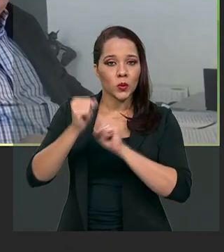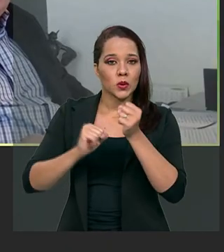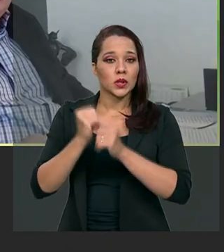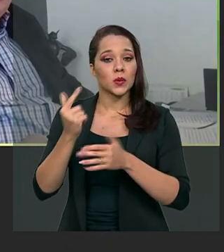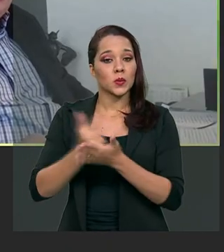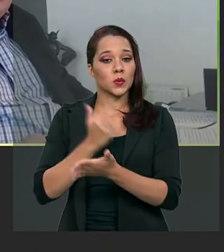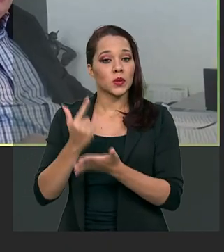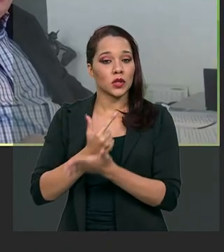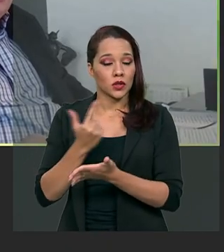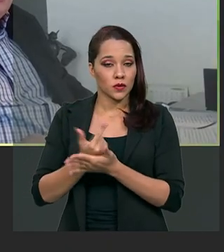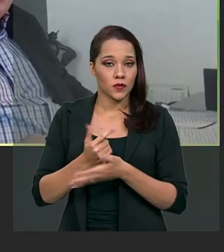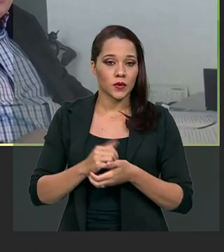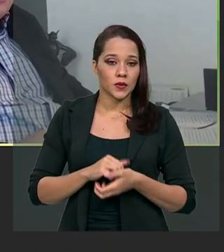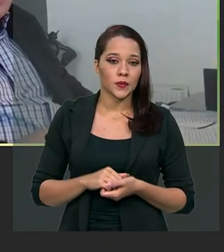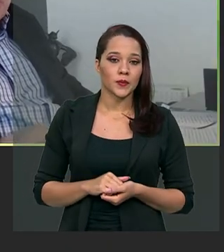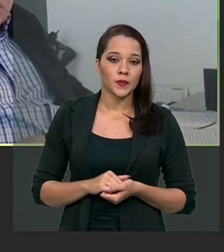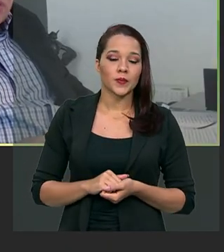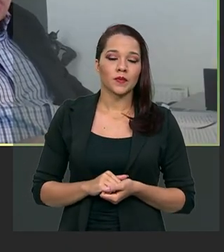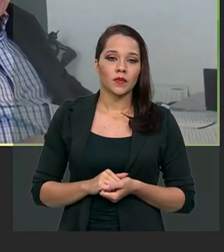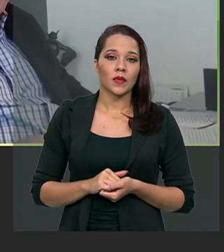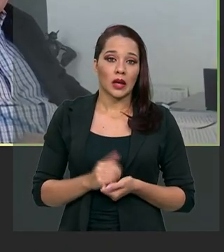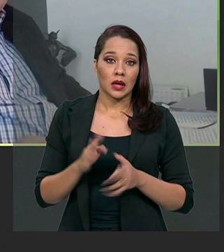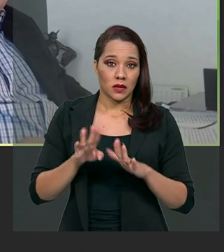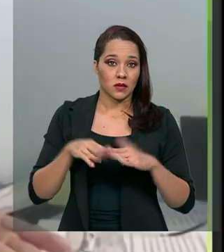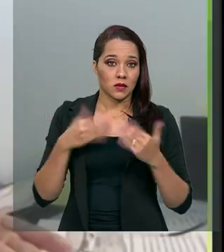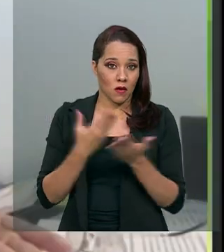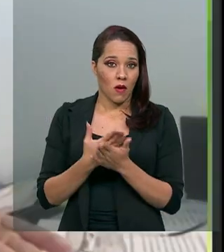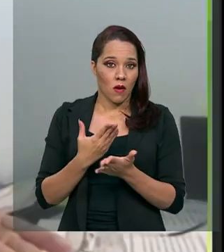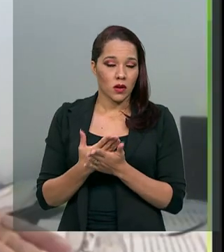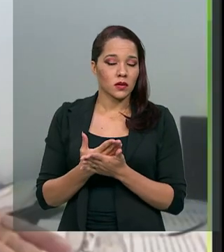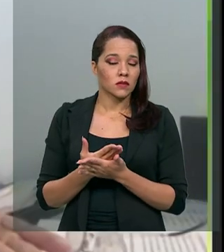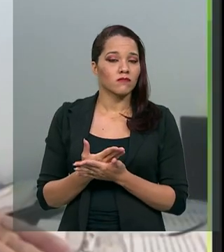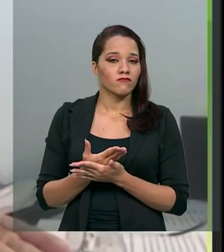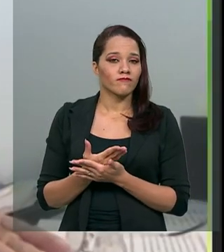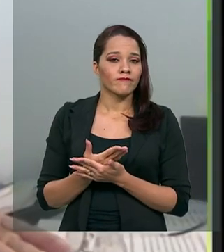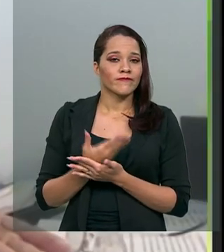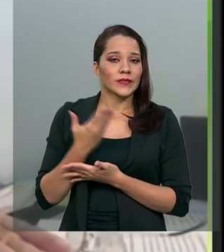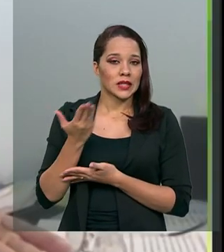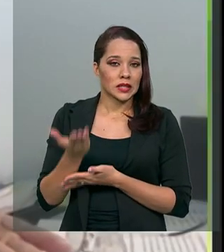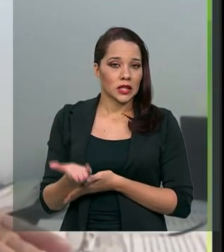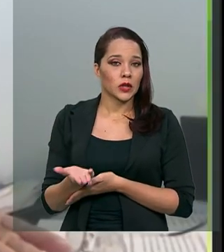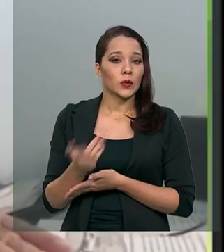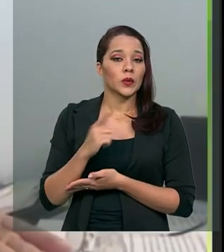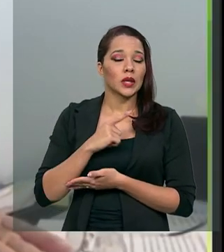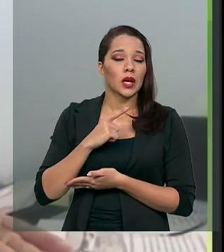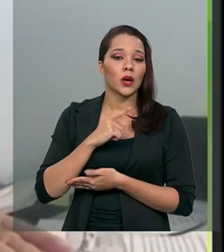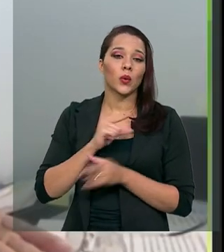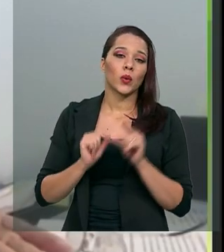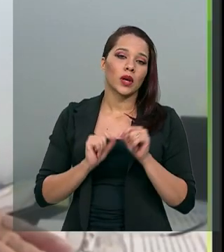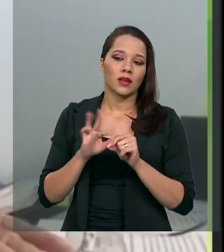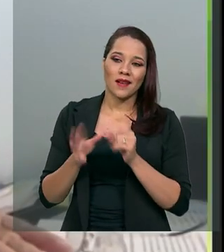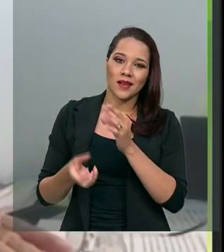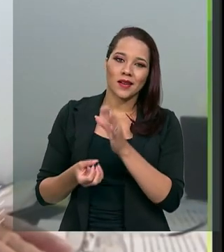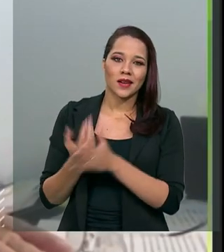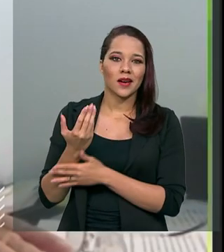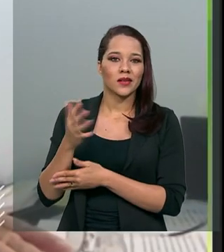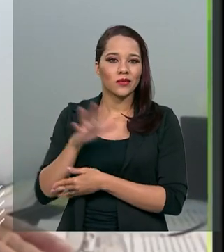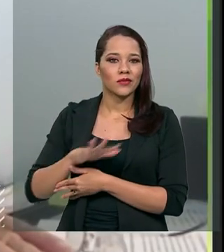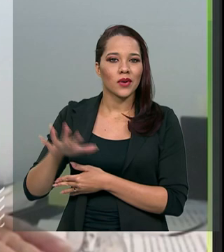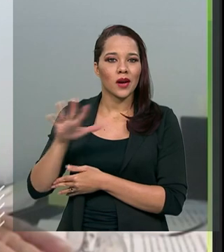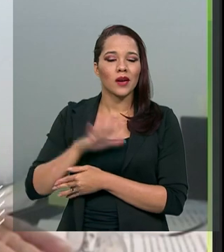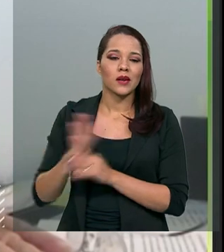e as escolas, você está criando um fator